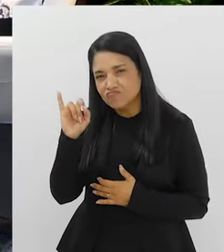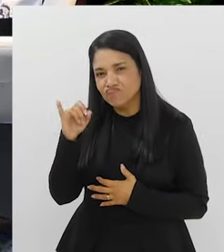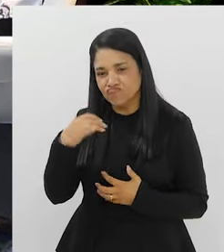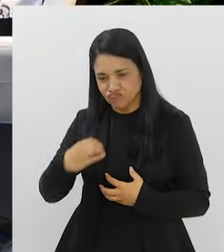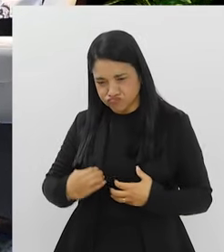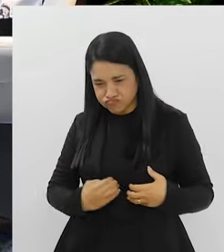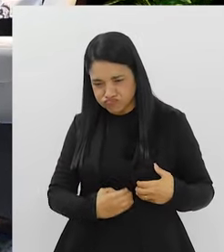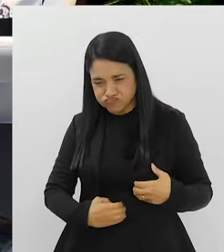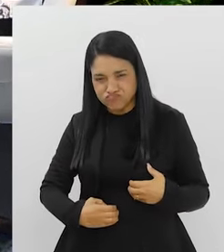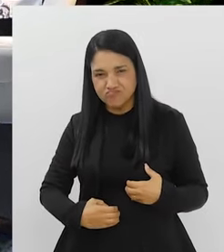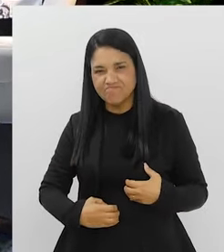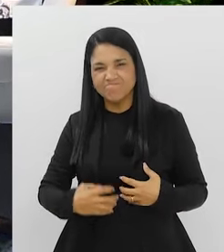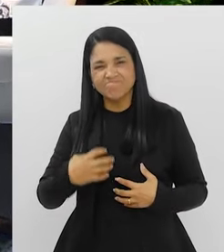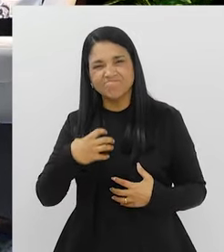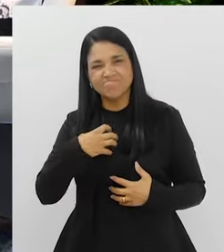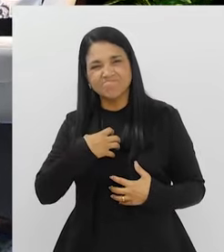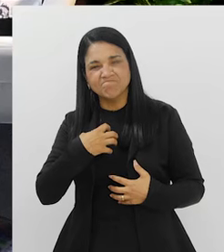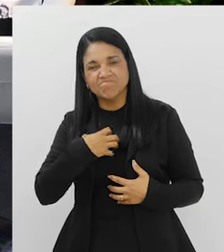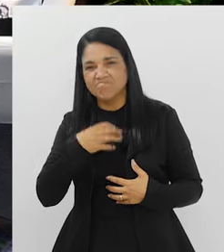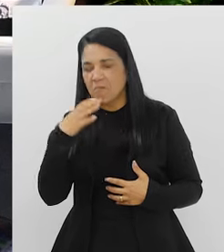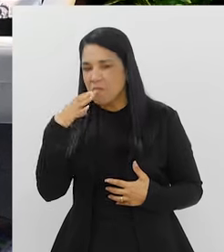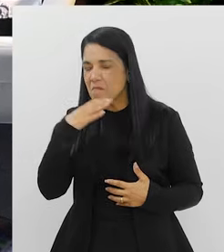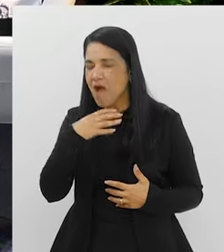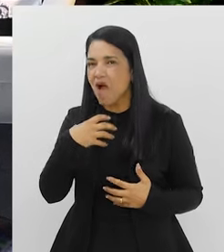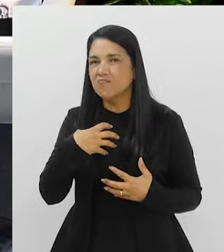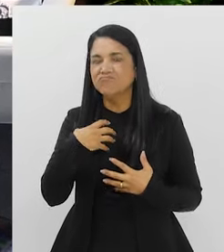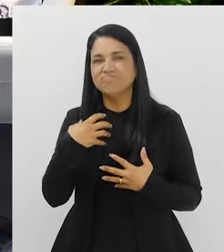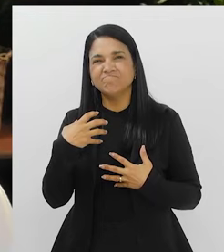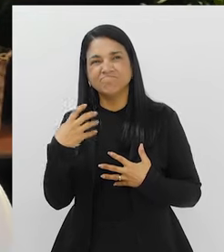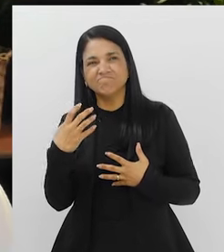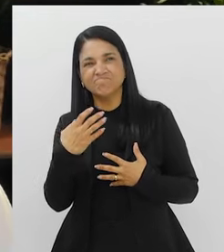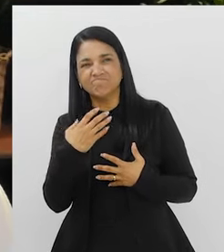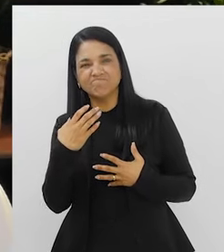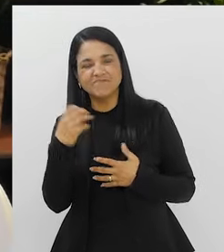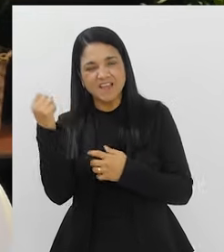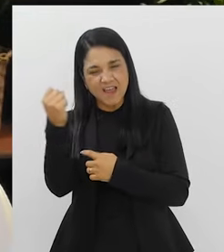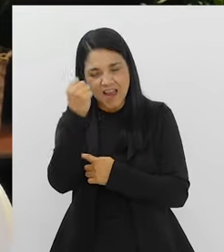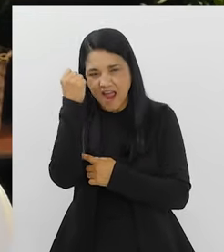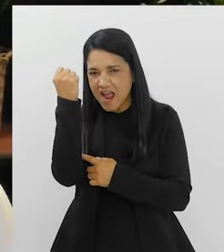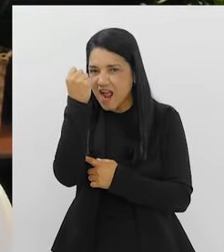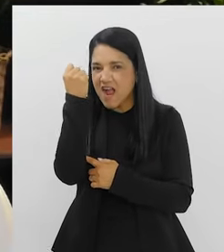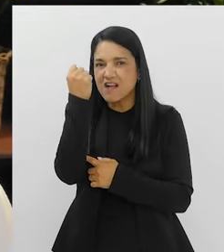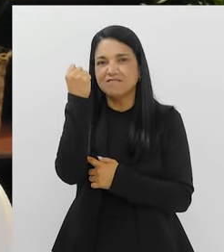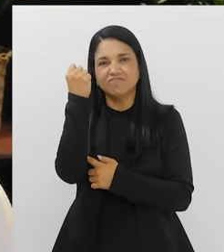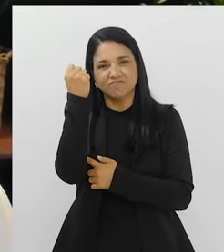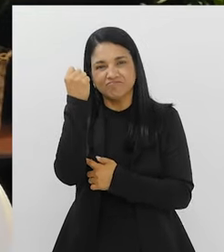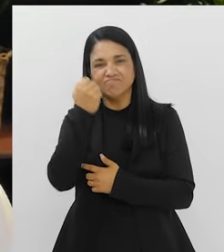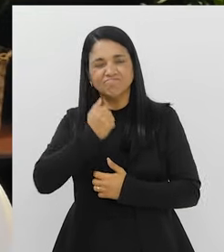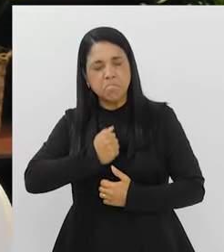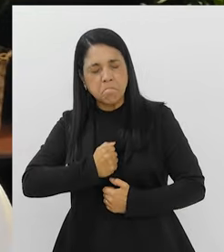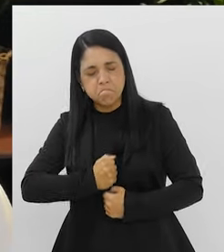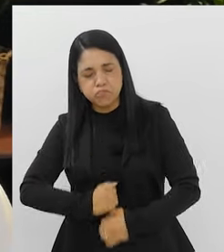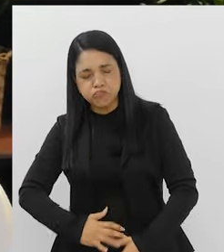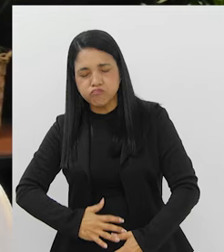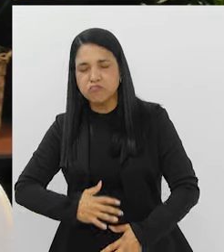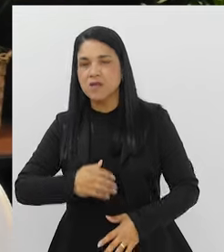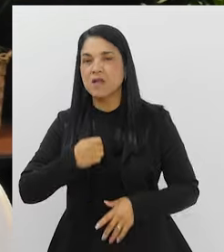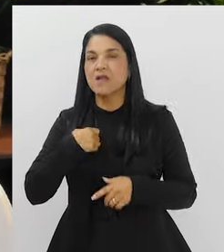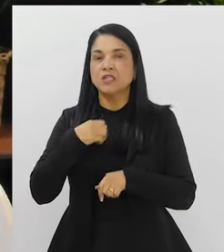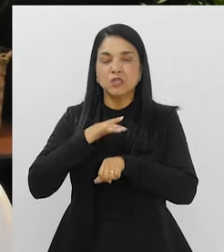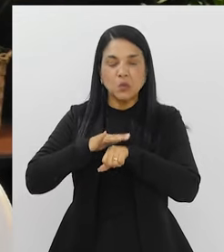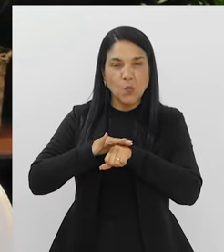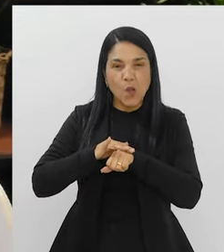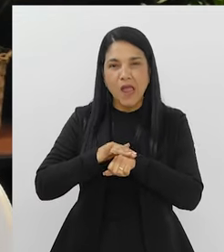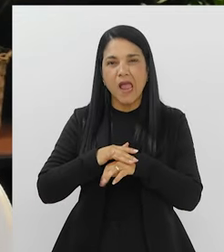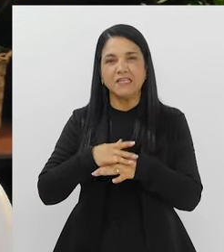elas acabam incapacitando a pessoa, né? Sim. Tem pessoas que acabam tendo problemas intestinais graves. Com certeza. E ficam doentes